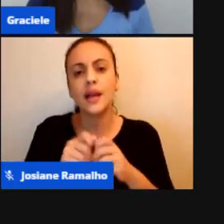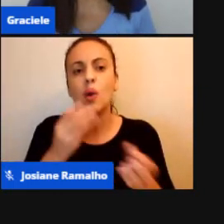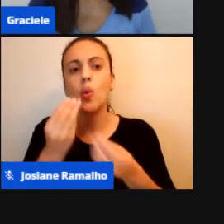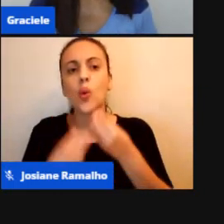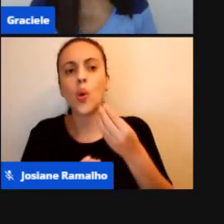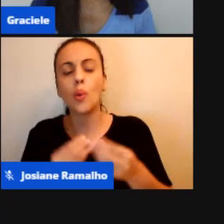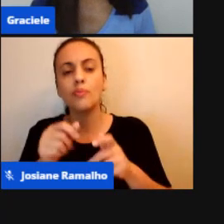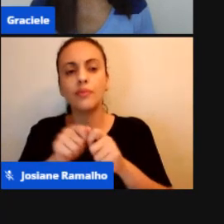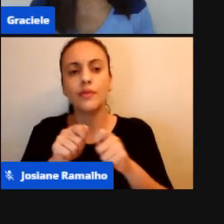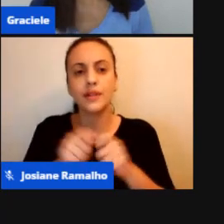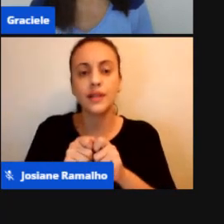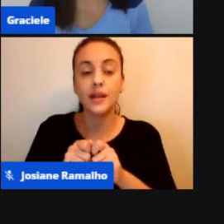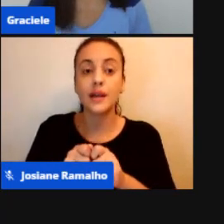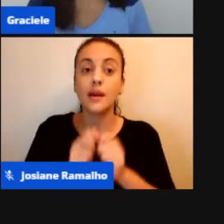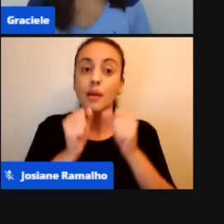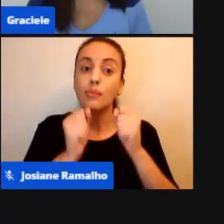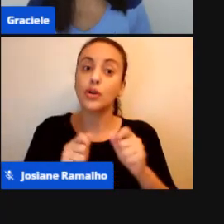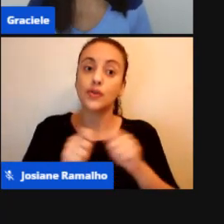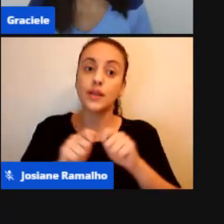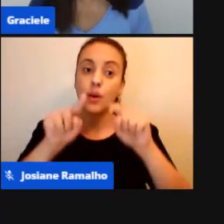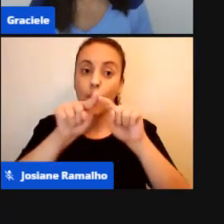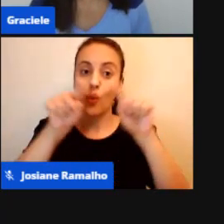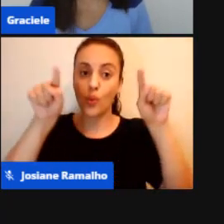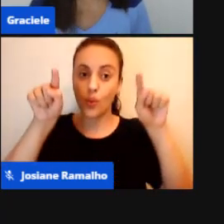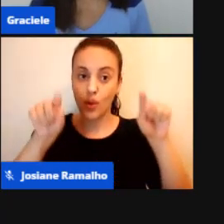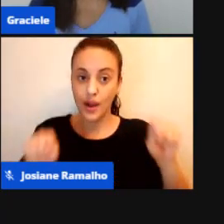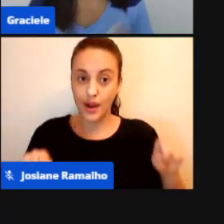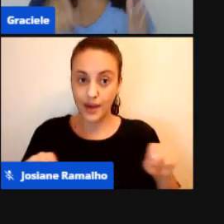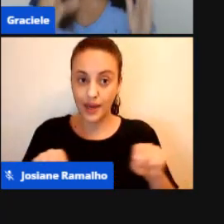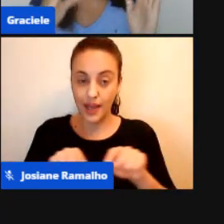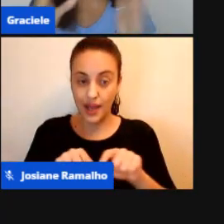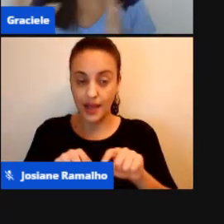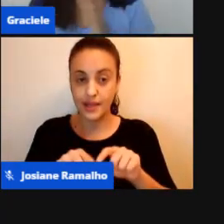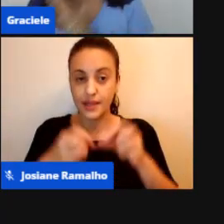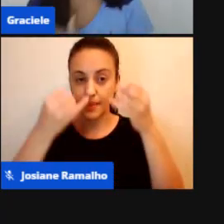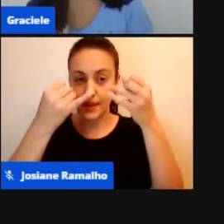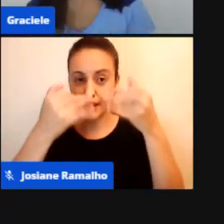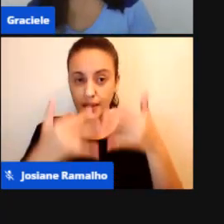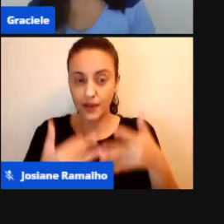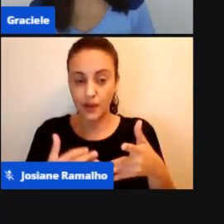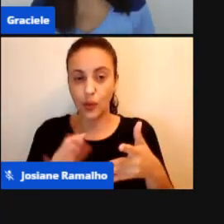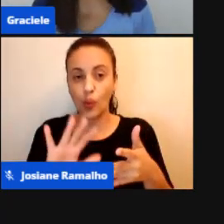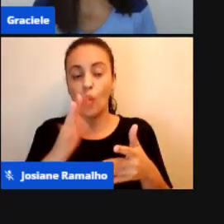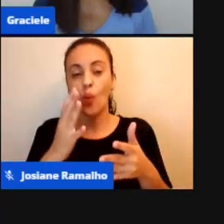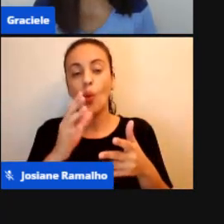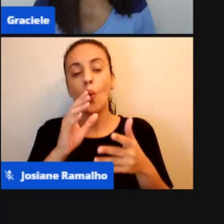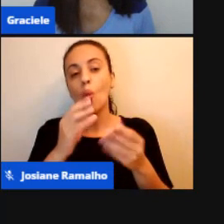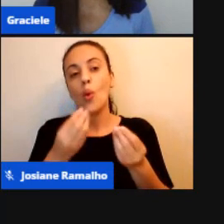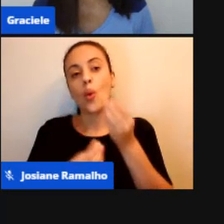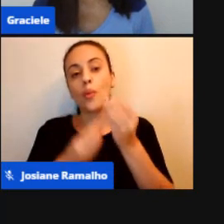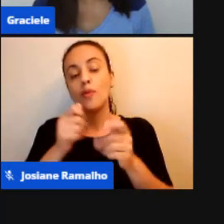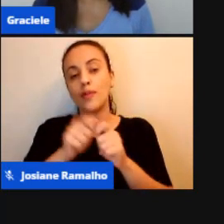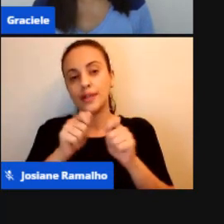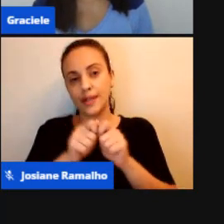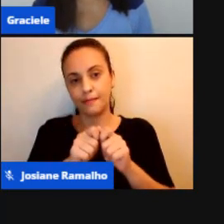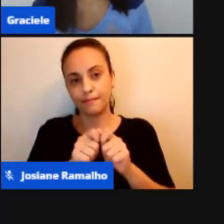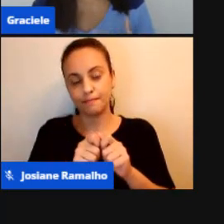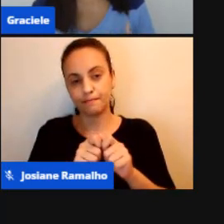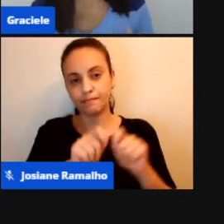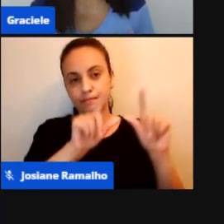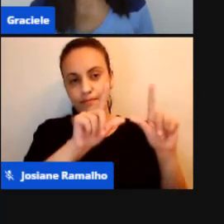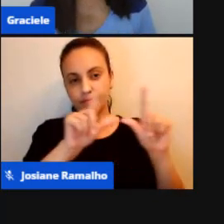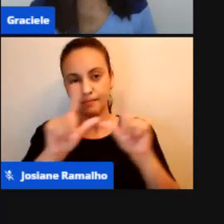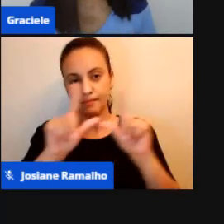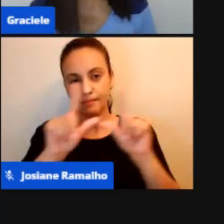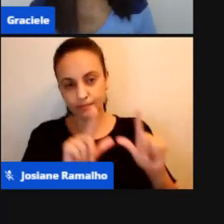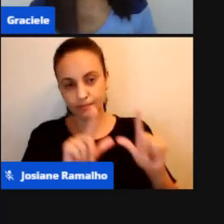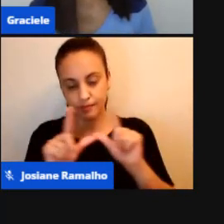possível fazer um cartaz explicando quais são os procedimentos que serão adotados. É muito